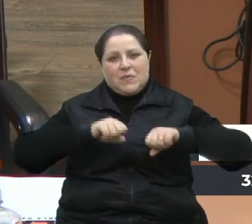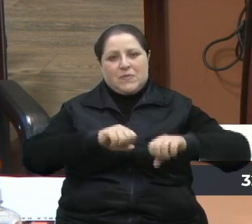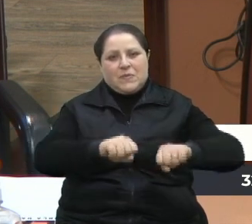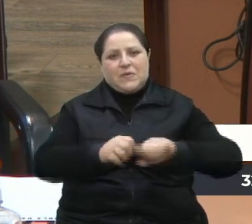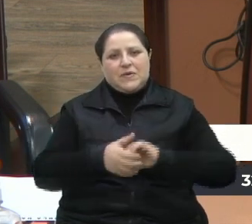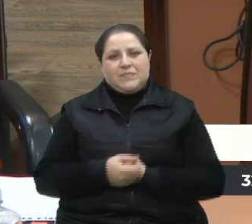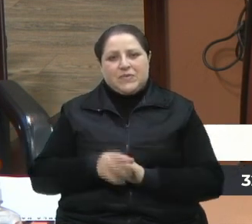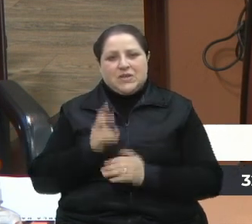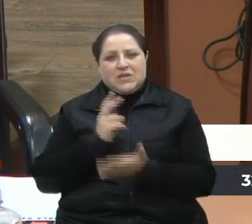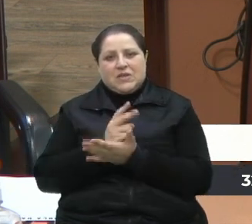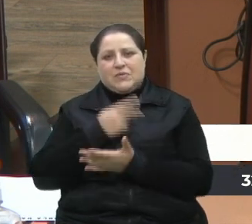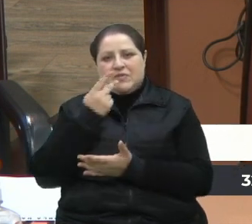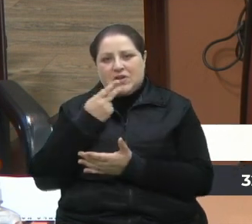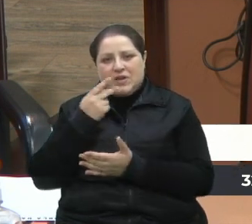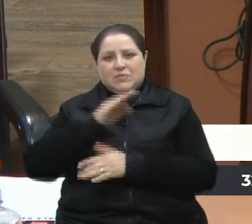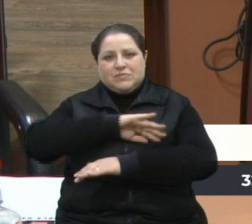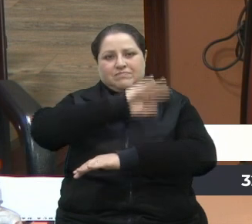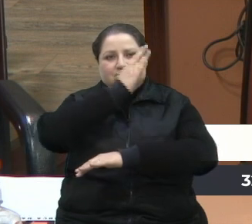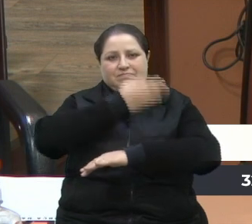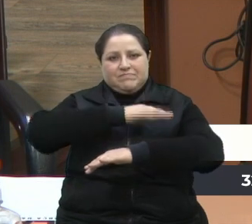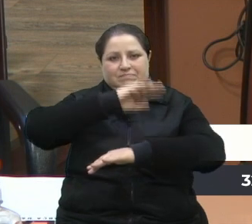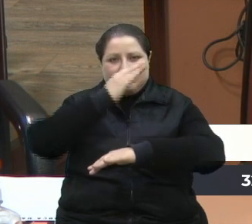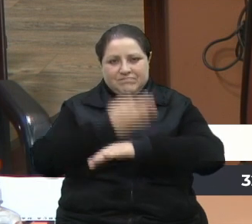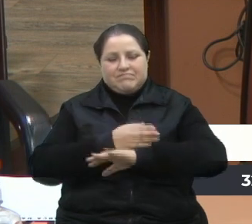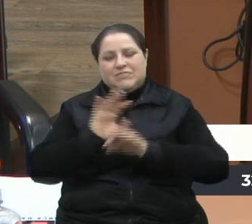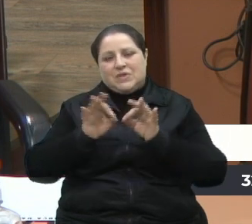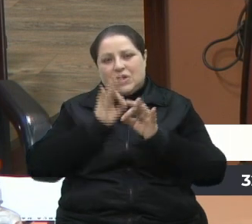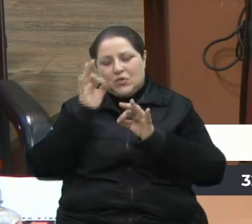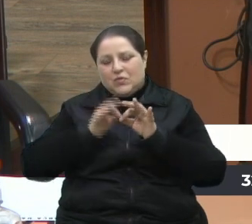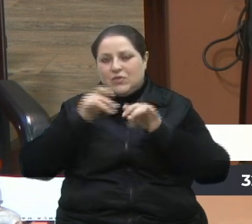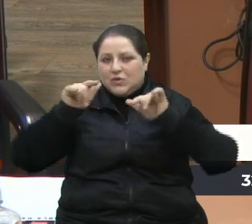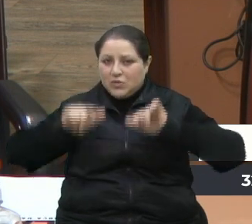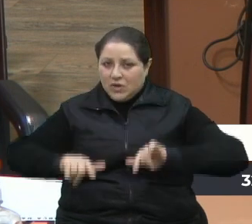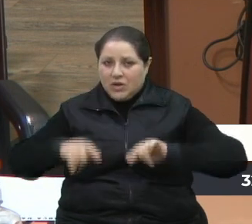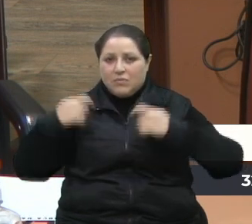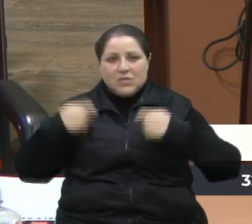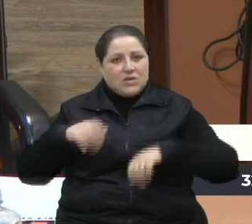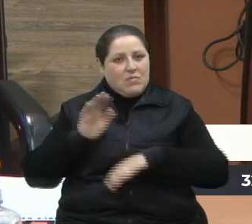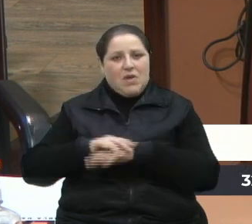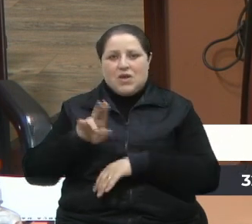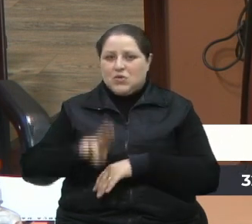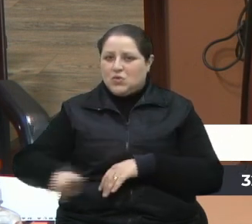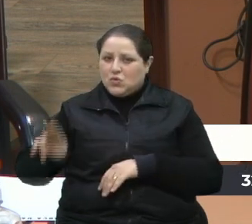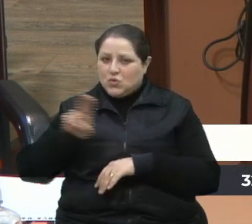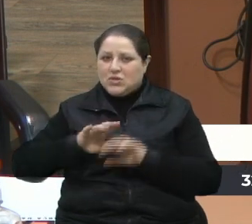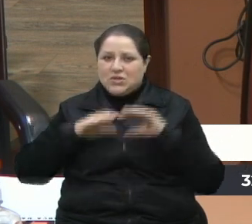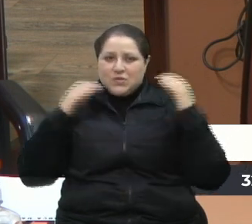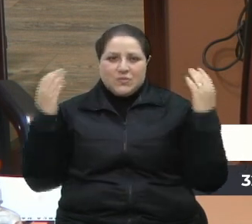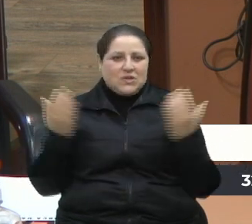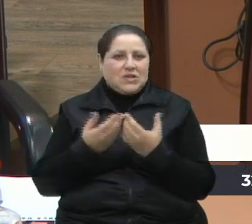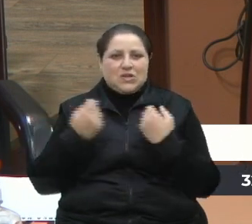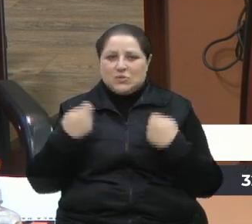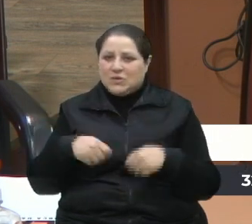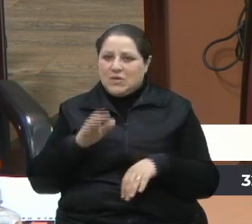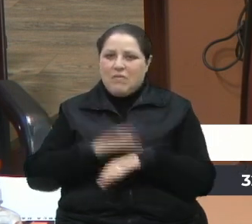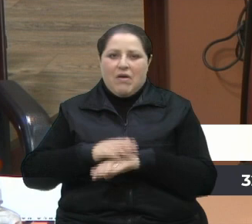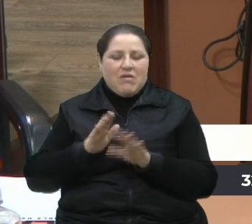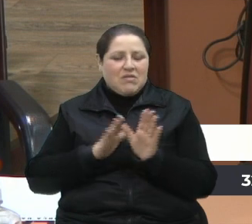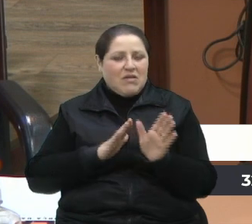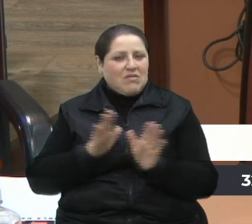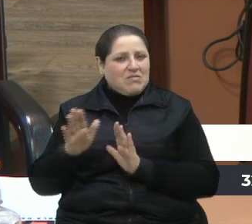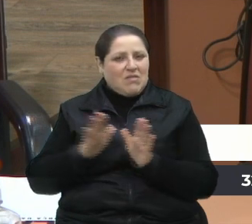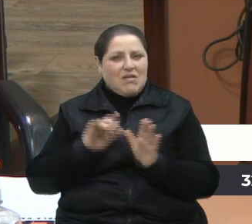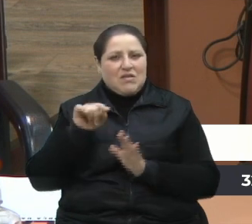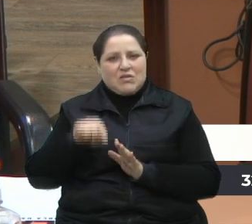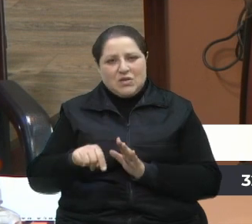que esse espaço dos pavilhões da Festa da Uva, eles precisam ser mais ocupados, a comunidade precisa ter mais acesso a isso e